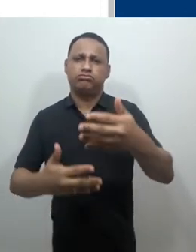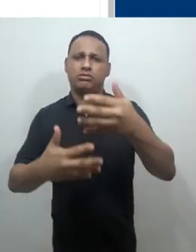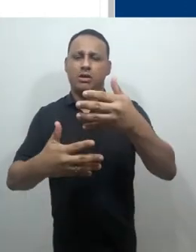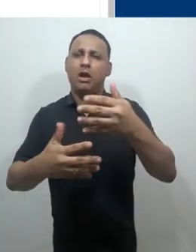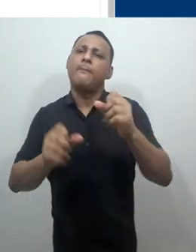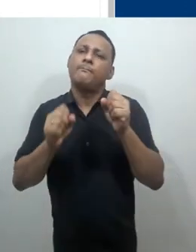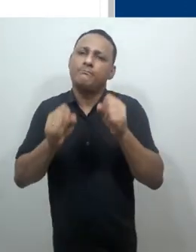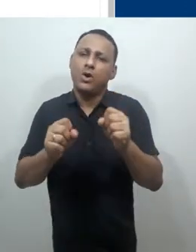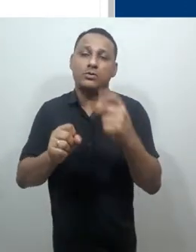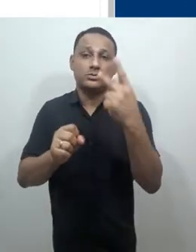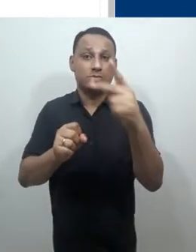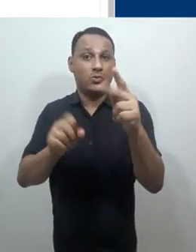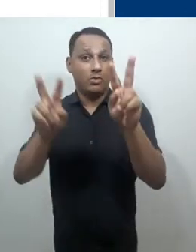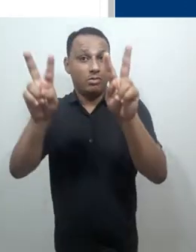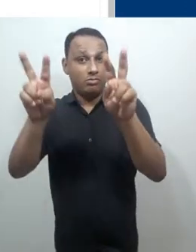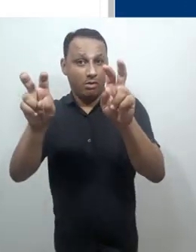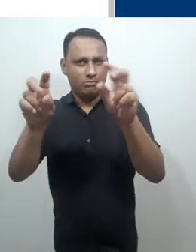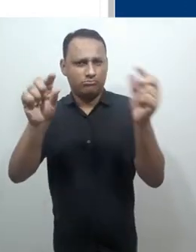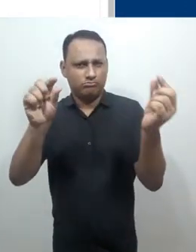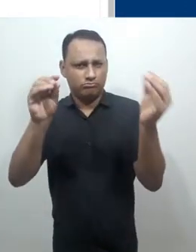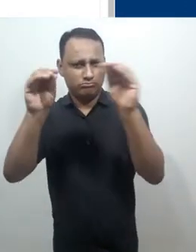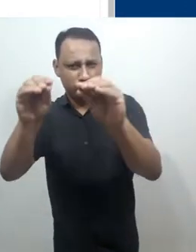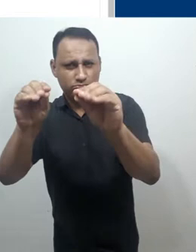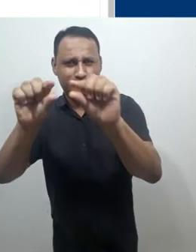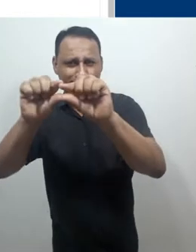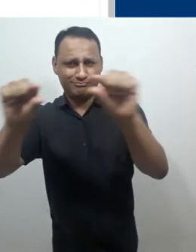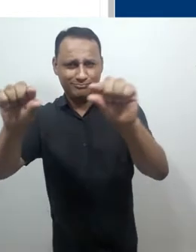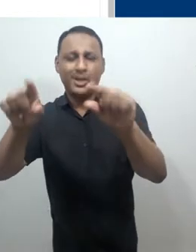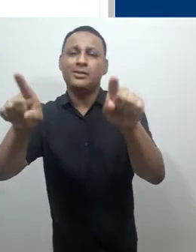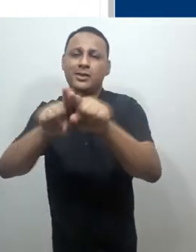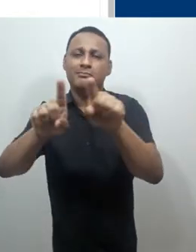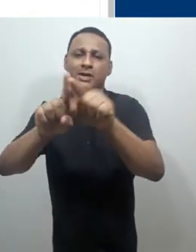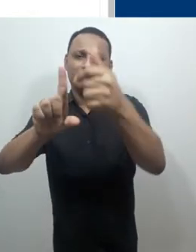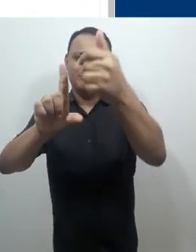primeiro título e descrição do fórum.